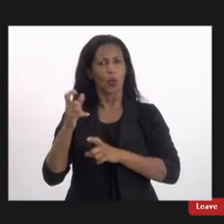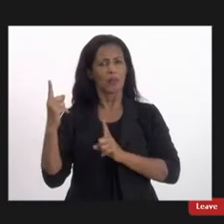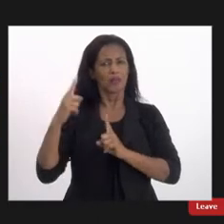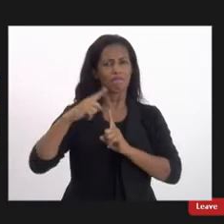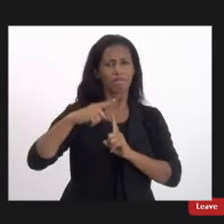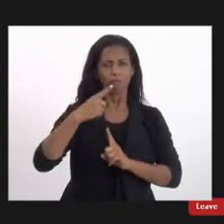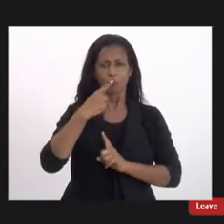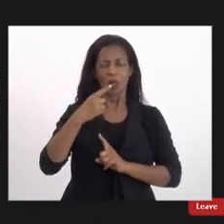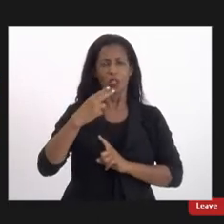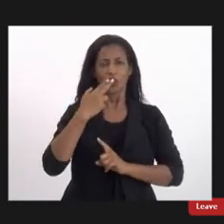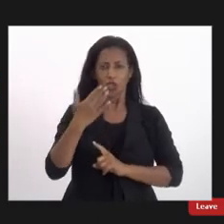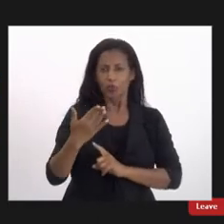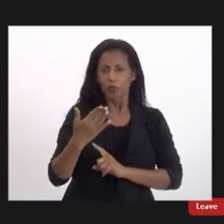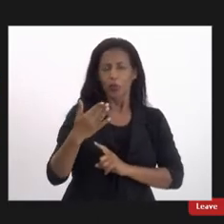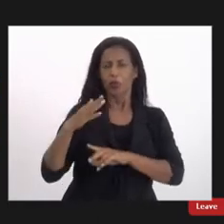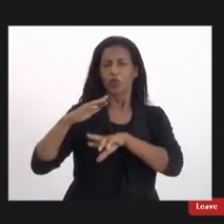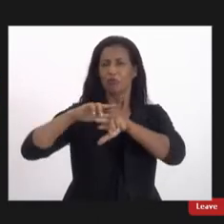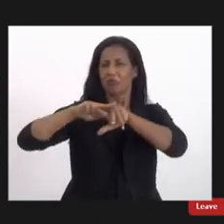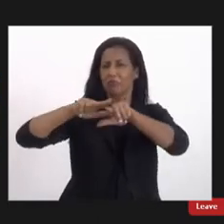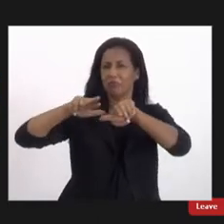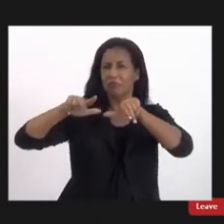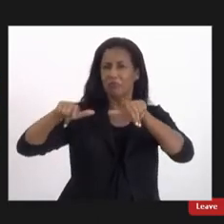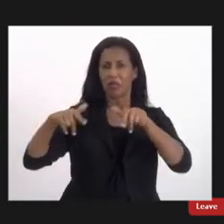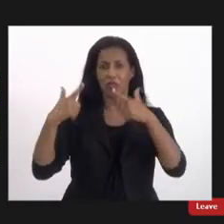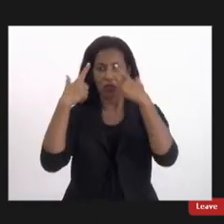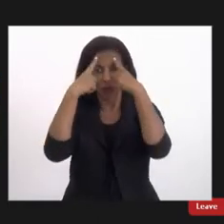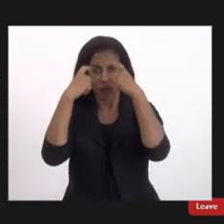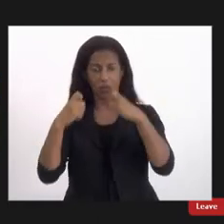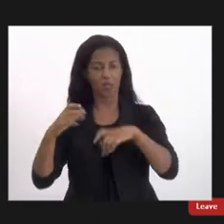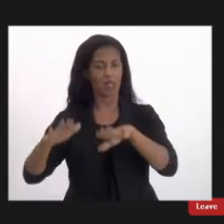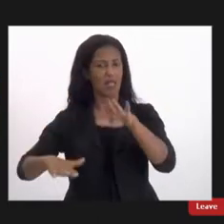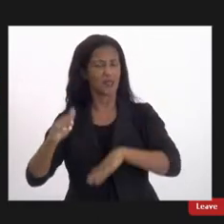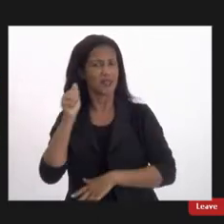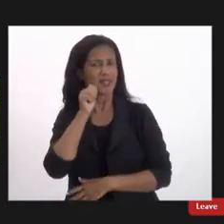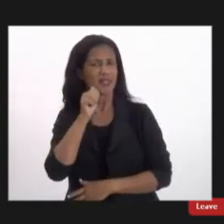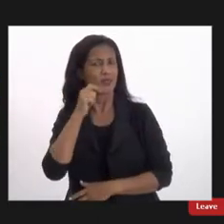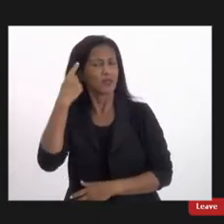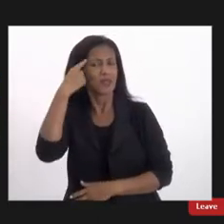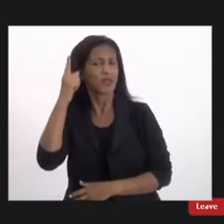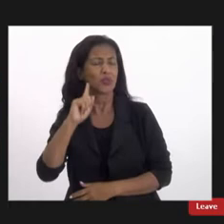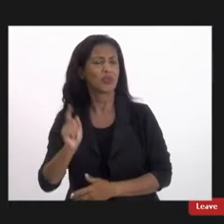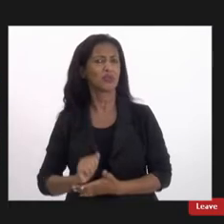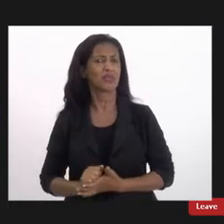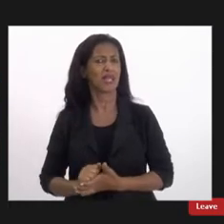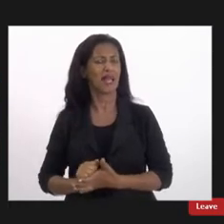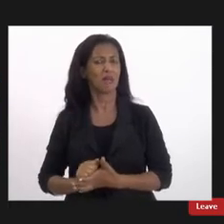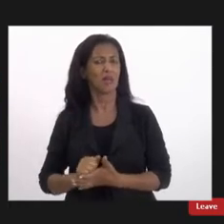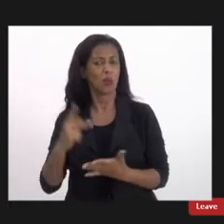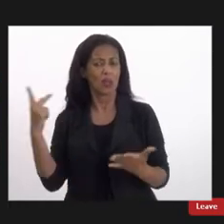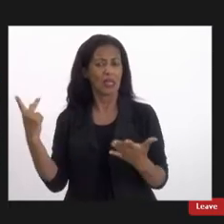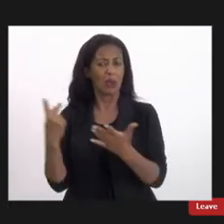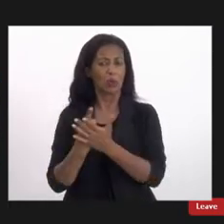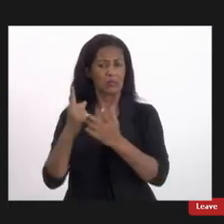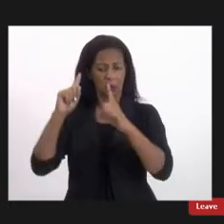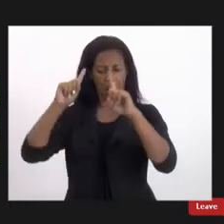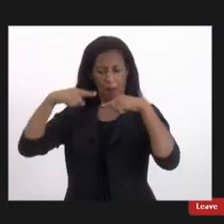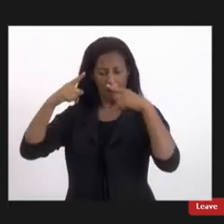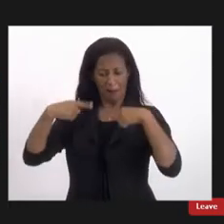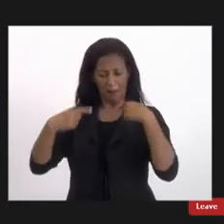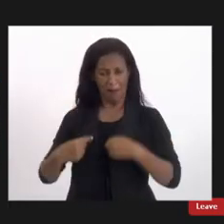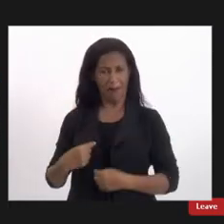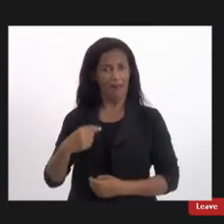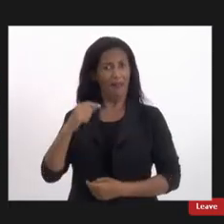violência porque muitas vezes as mulheres nem sabem que estão sofrendo uma violação